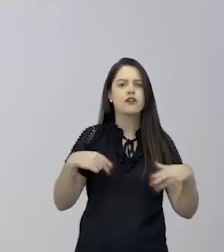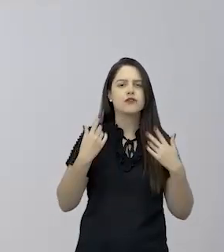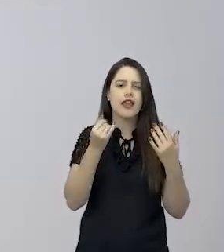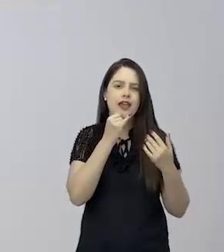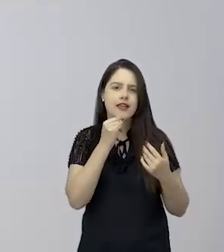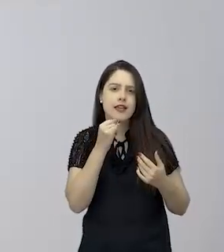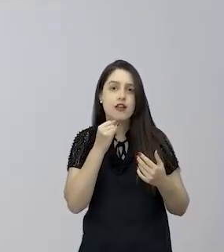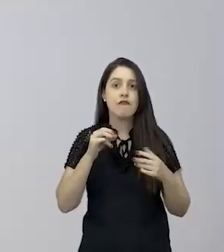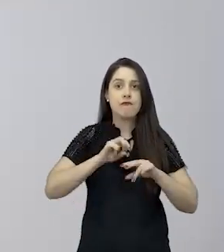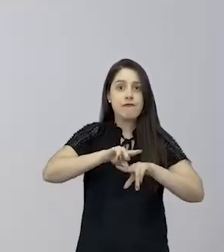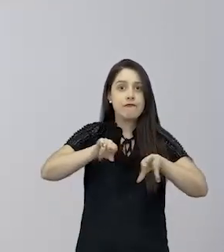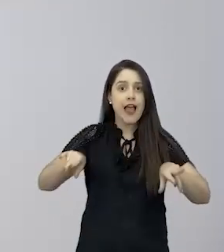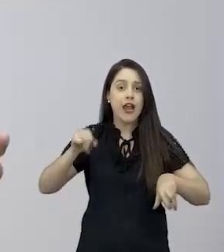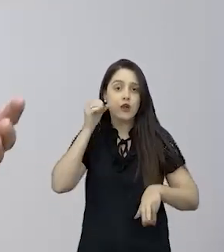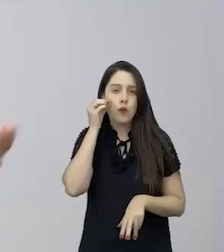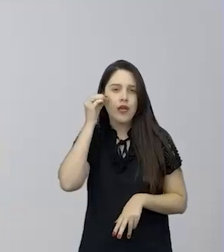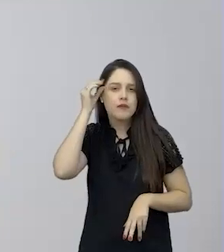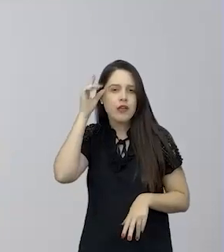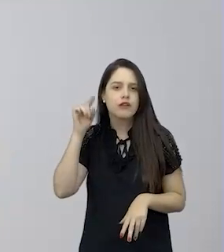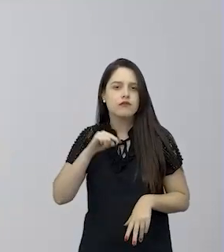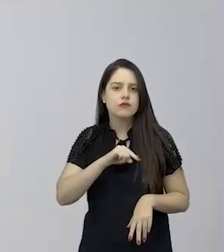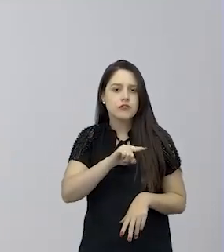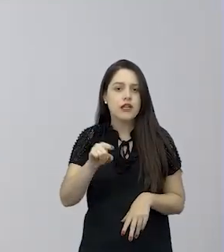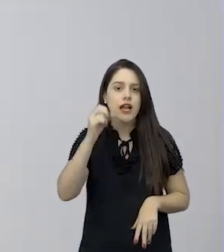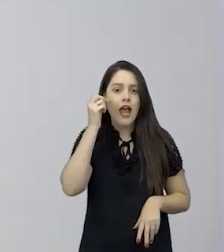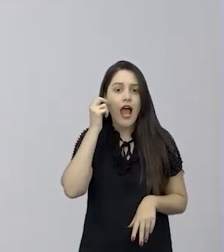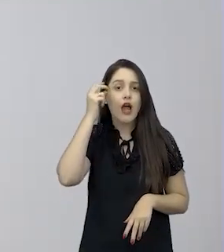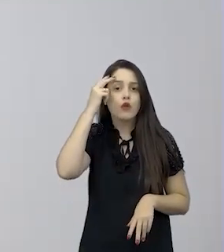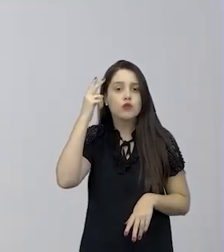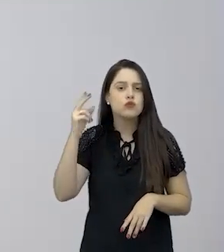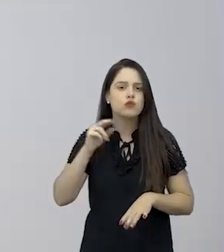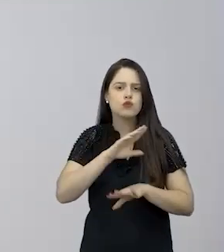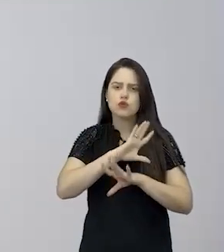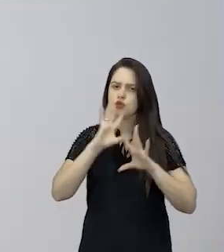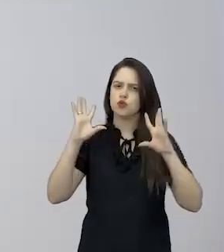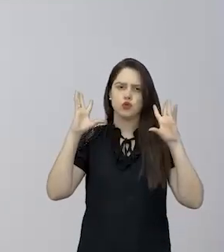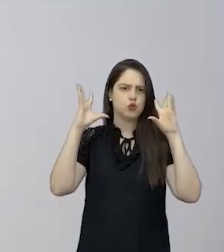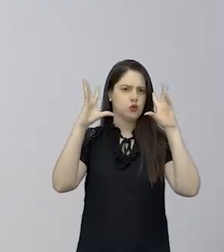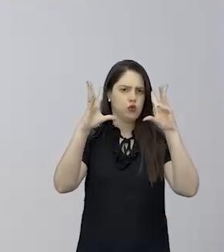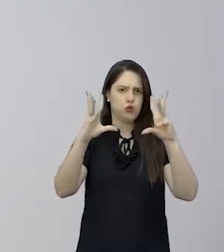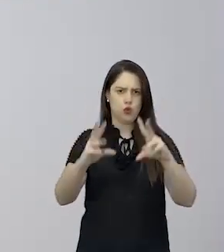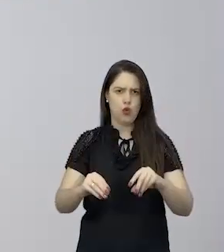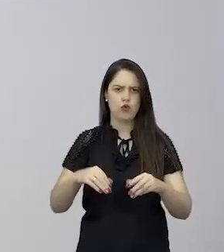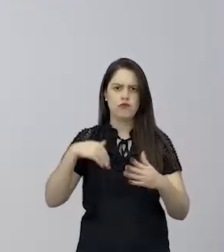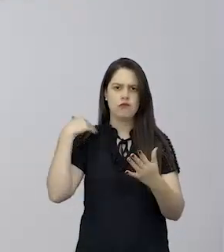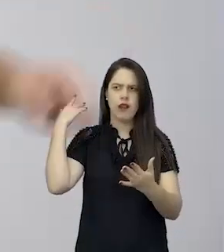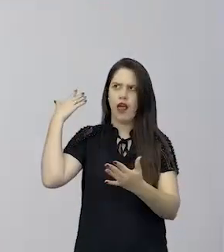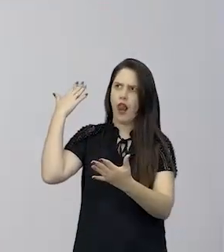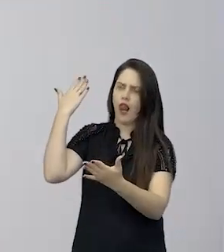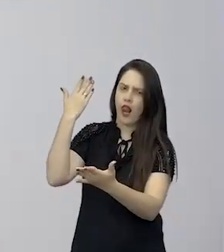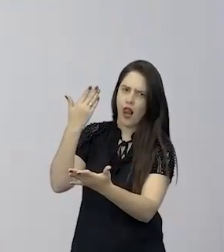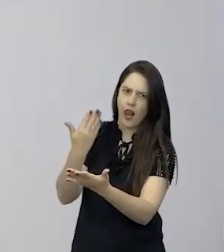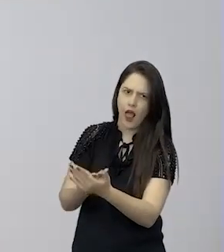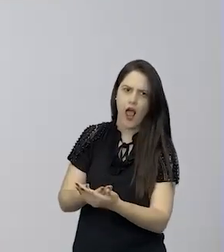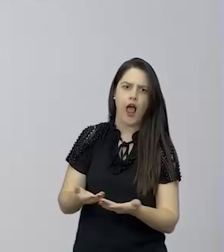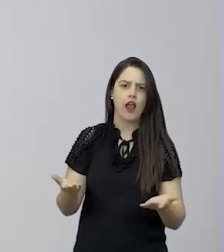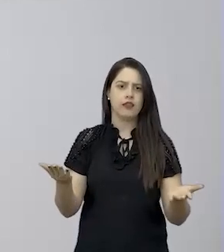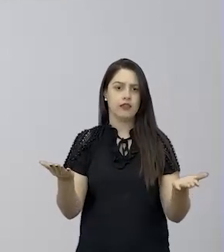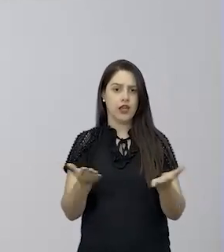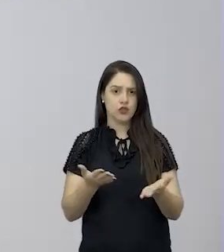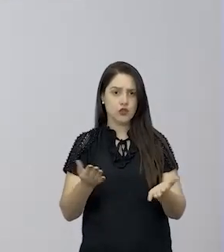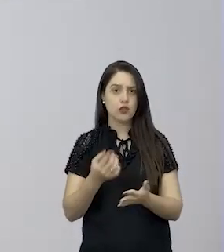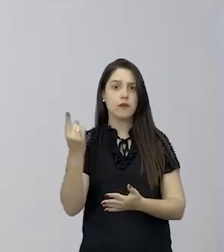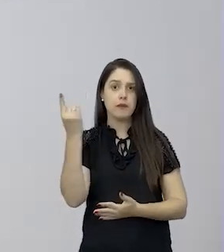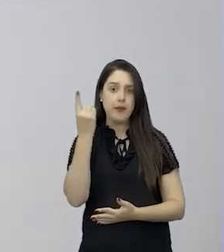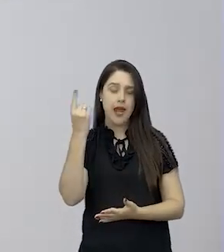vários conhecimentos que vocês foram aí acumulando durante todo esse tempo, até o comecinho lá dessa primeira